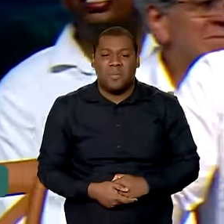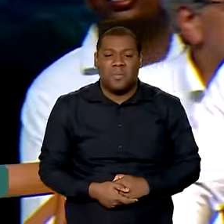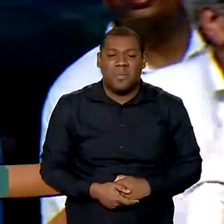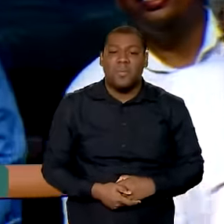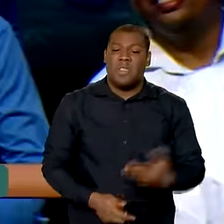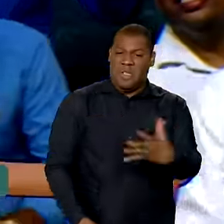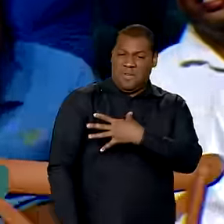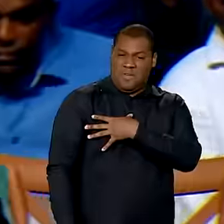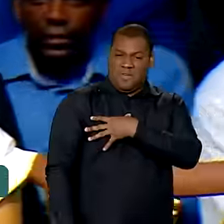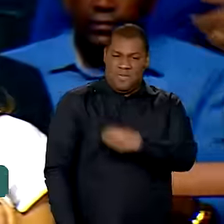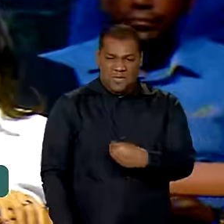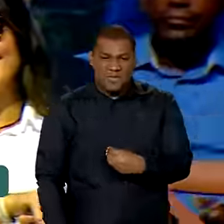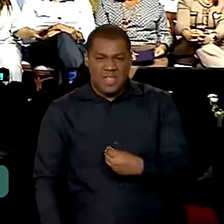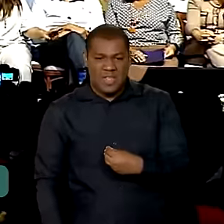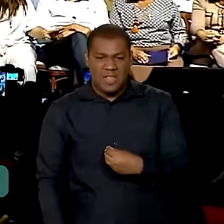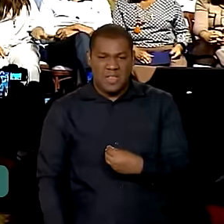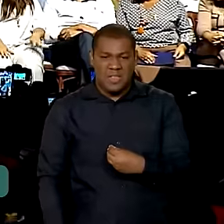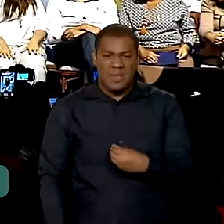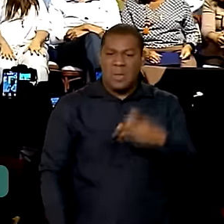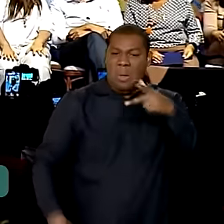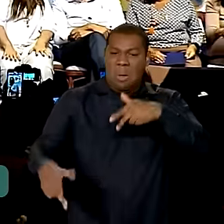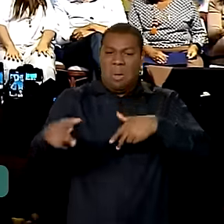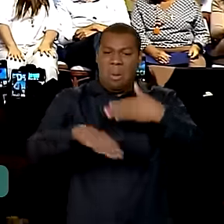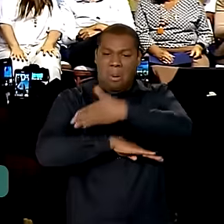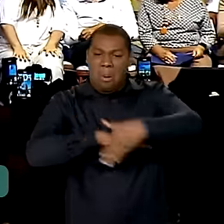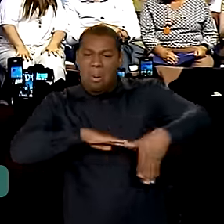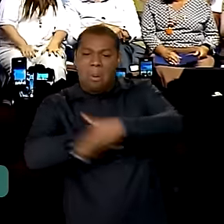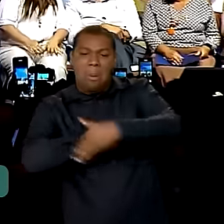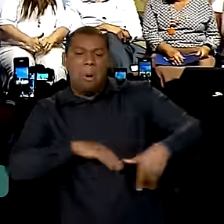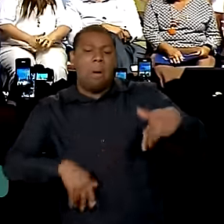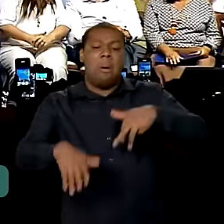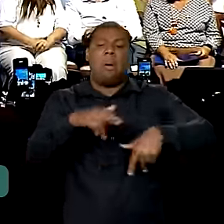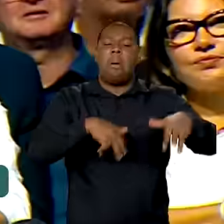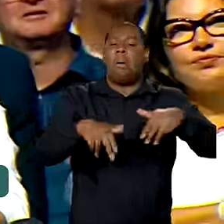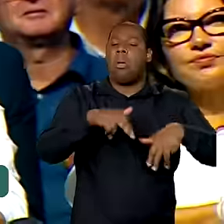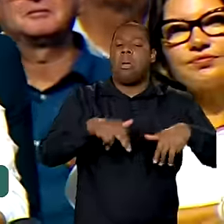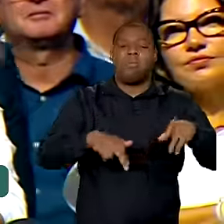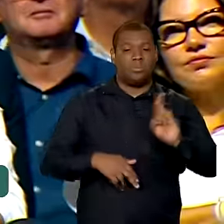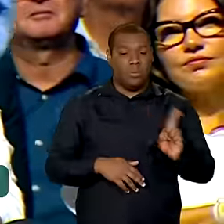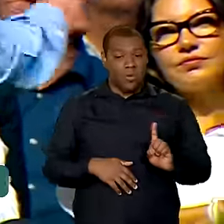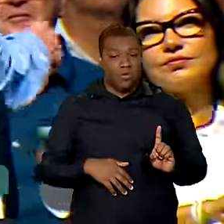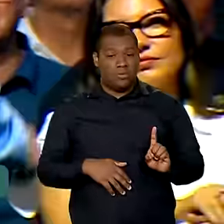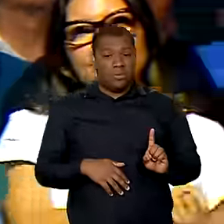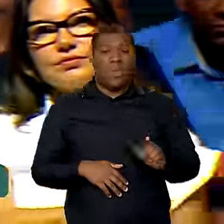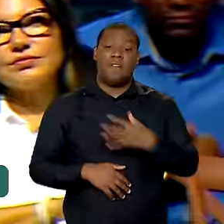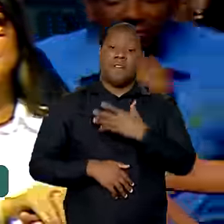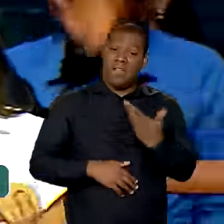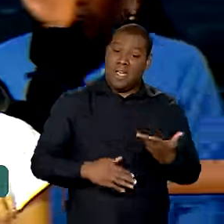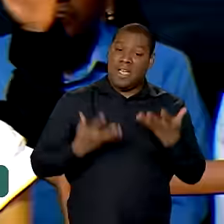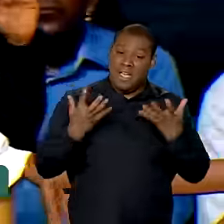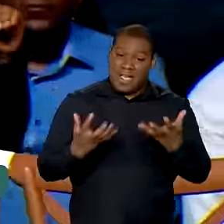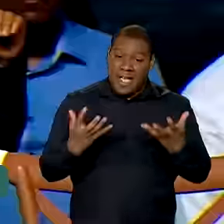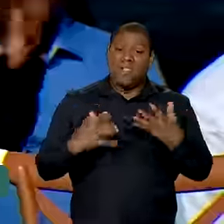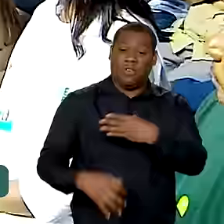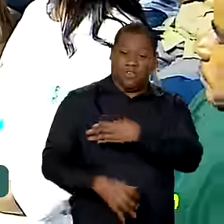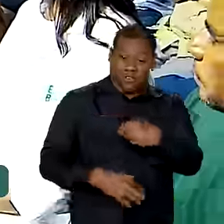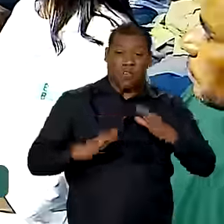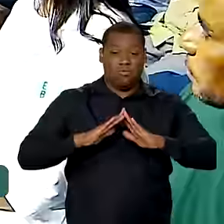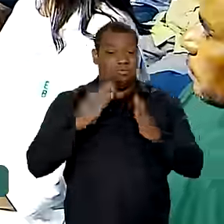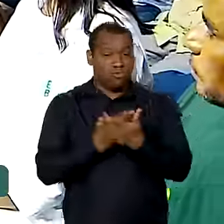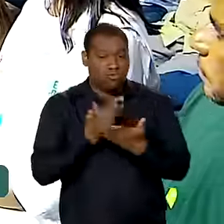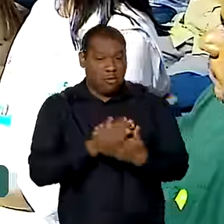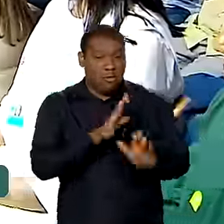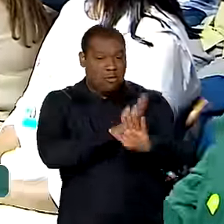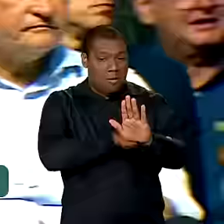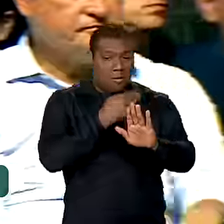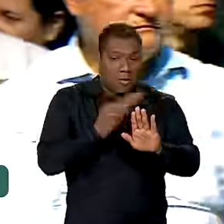nossos filhos perambulando pela rua. A gente quer nosso filho em escola de tempo integral. A gente quer